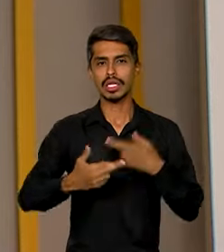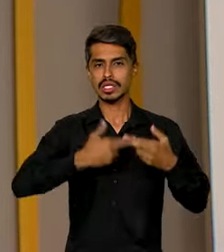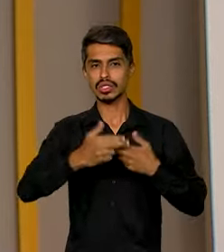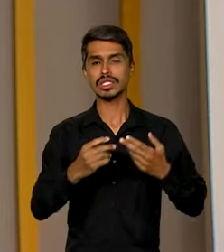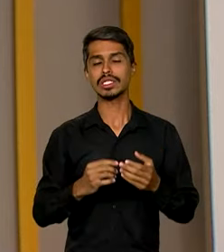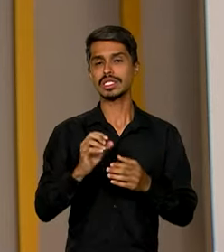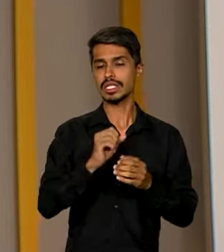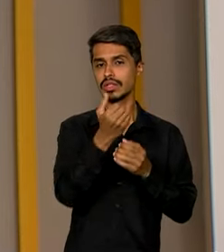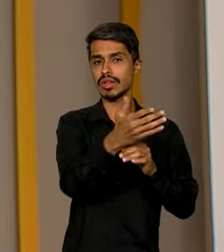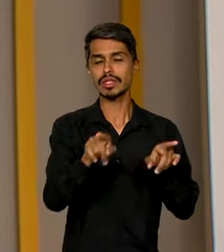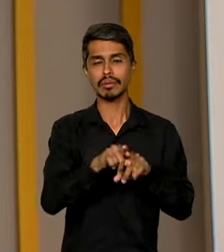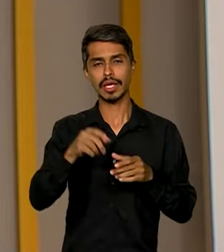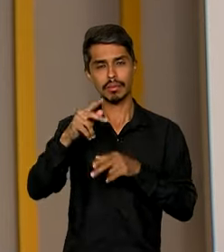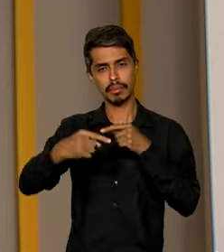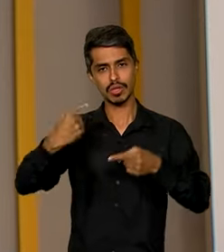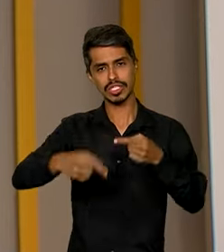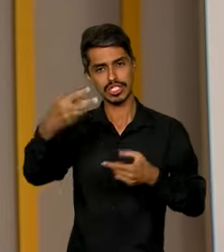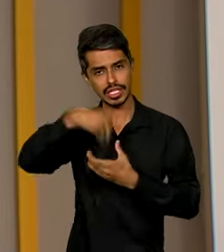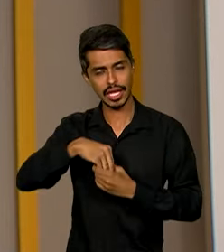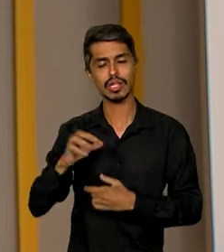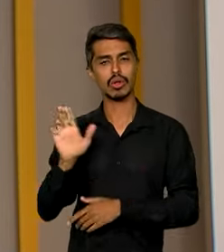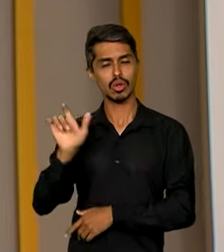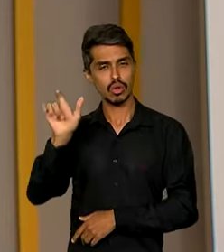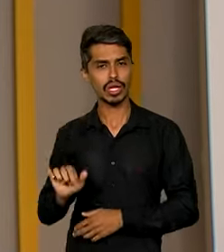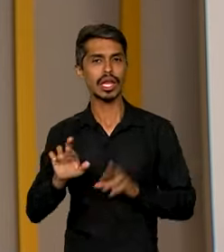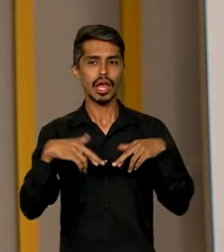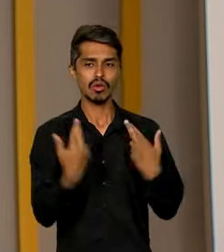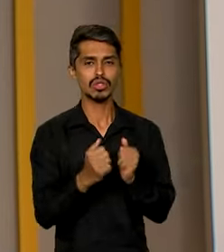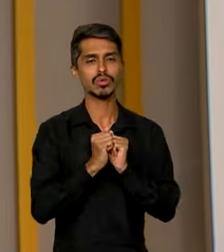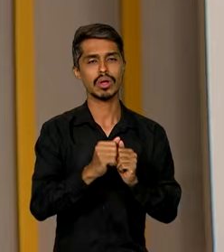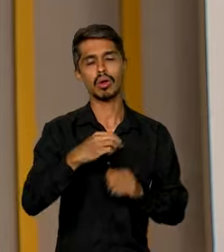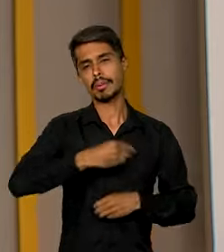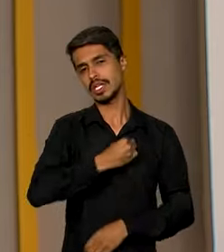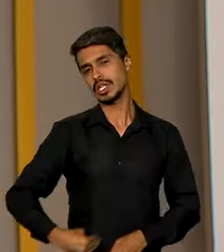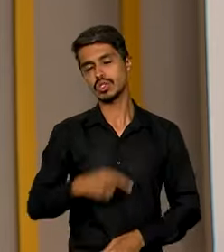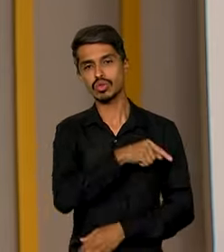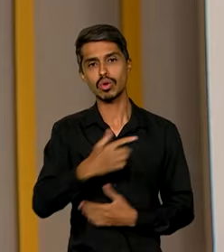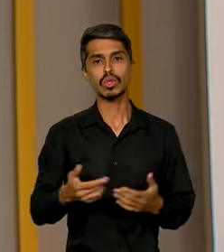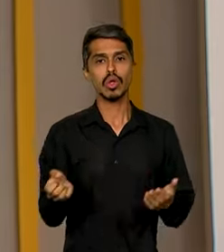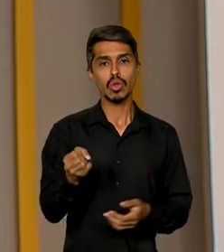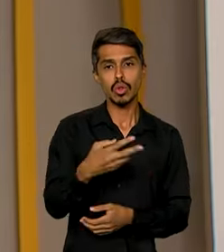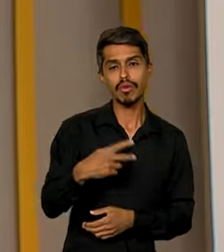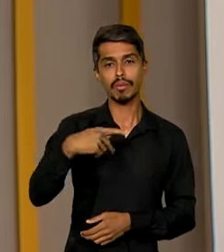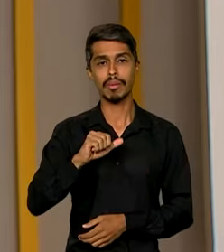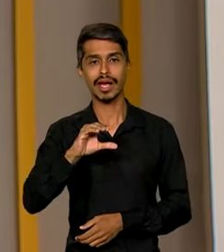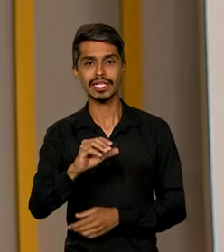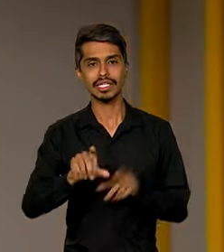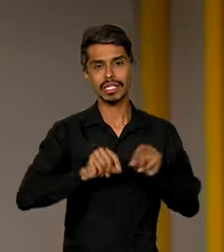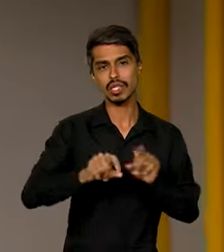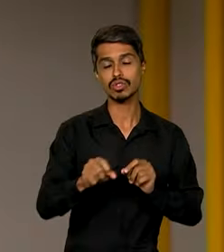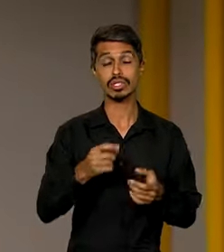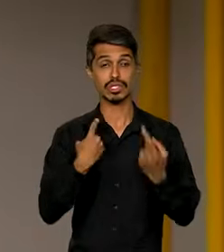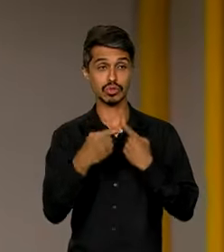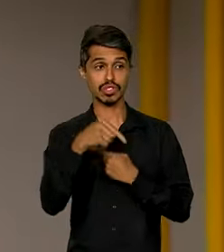O presidente Lula se reuniu hoje em Brasília com os ministros da área social. O novo PAC Seleções foi discutido no encontro.